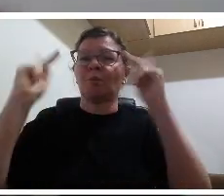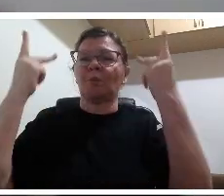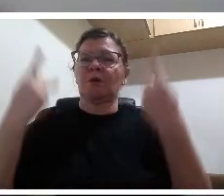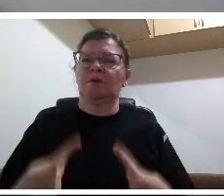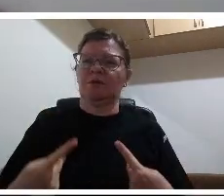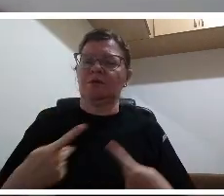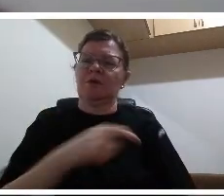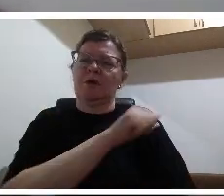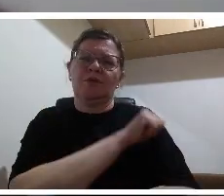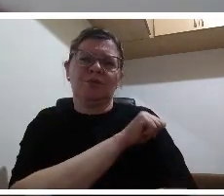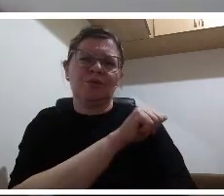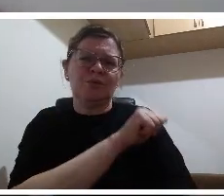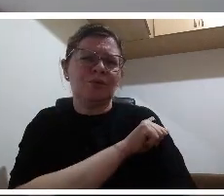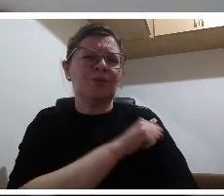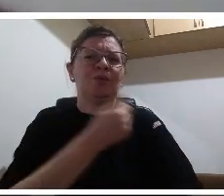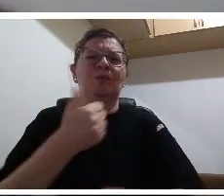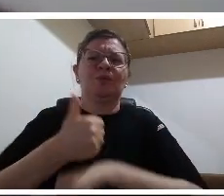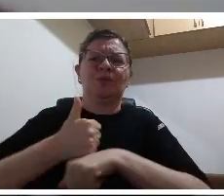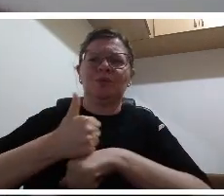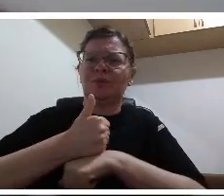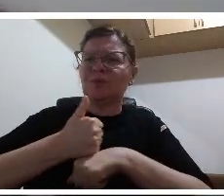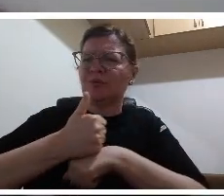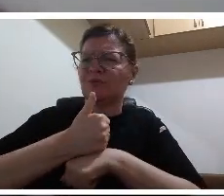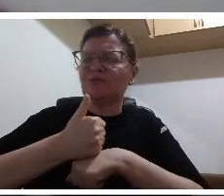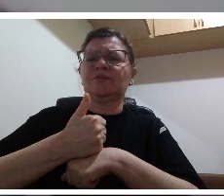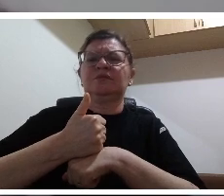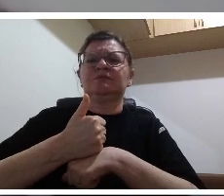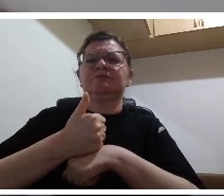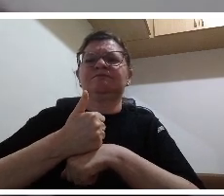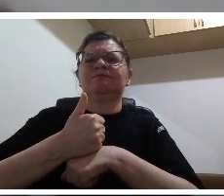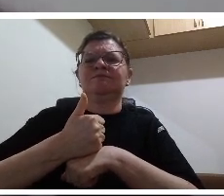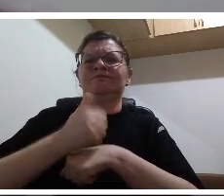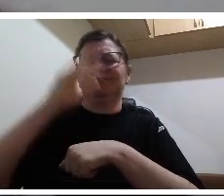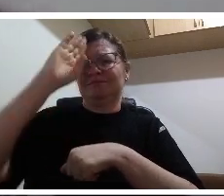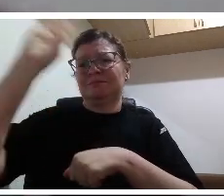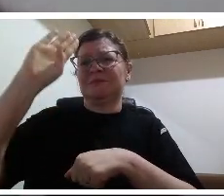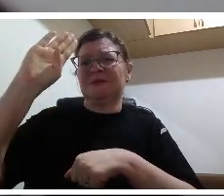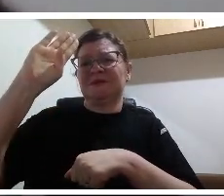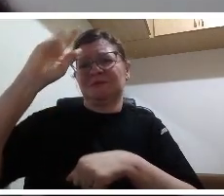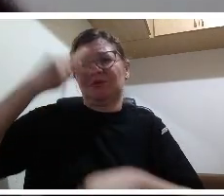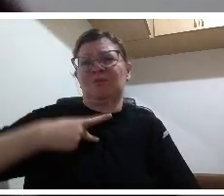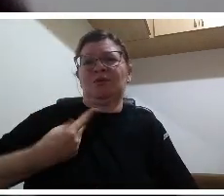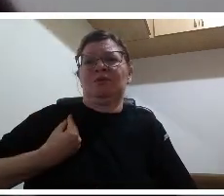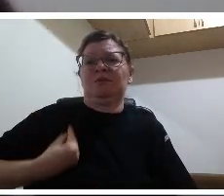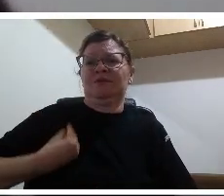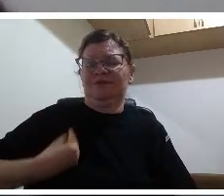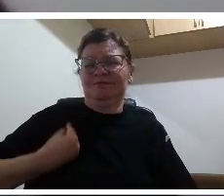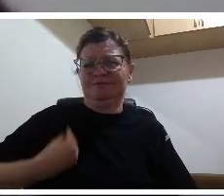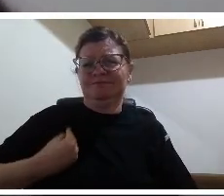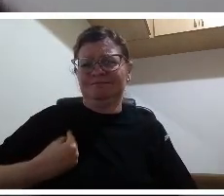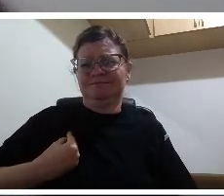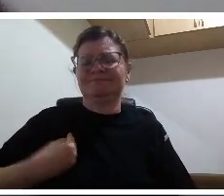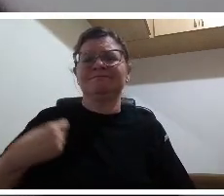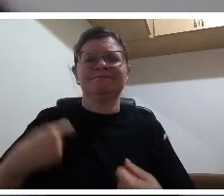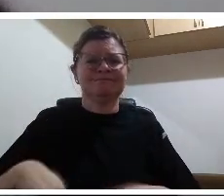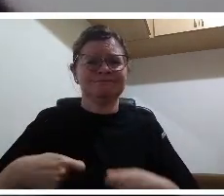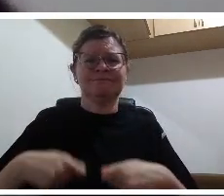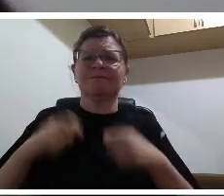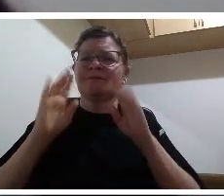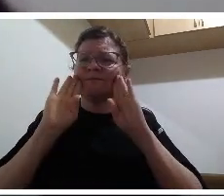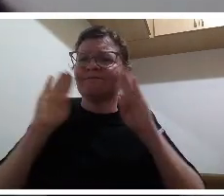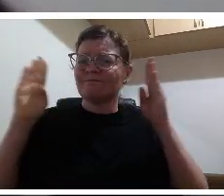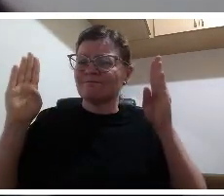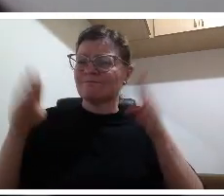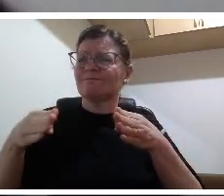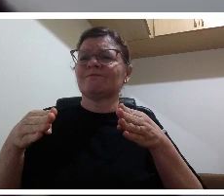nosso momento a nossa vida o quão preciosa é assim como das pessoas que ficam a nossa a nossa